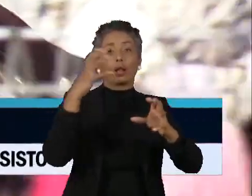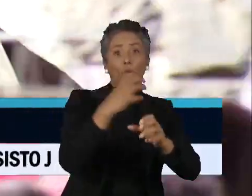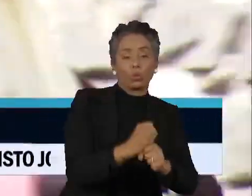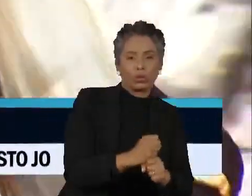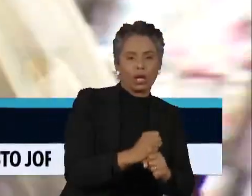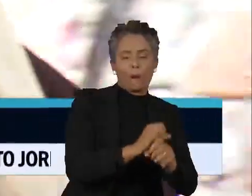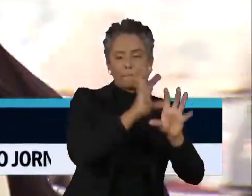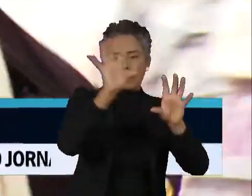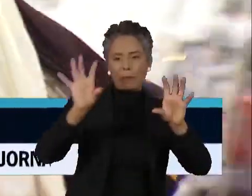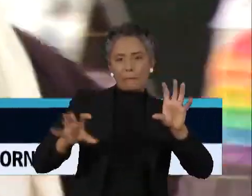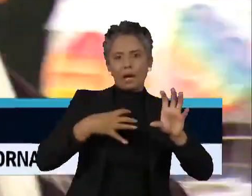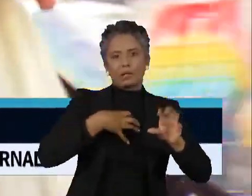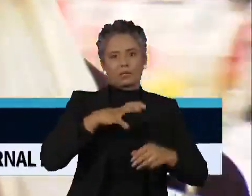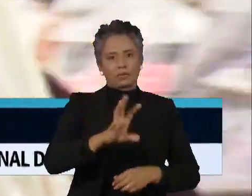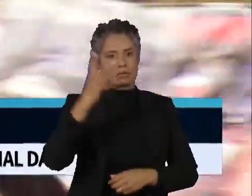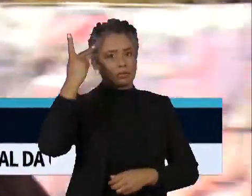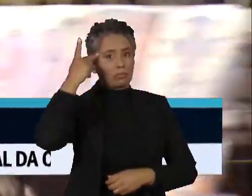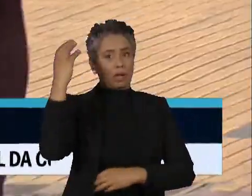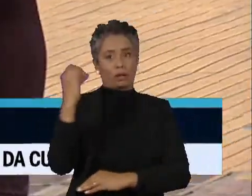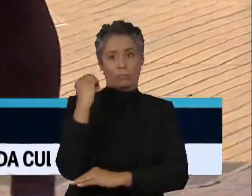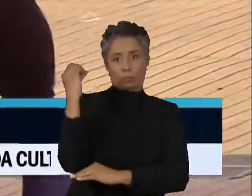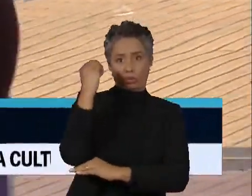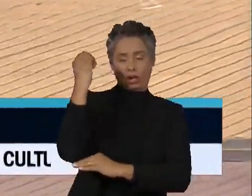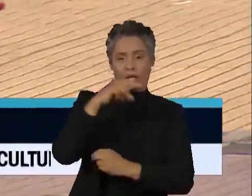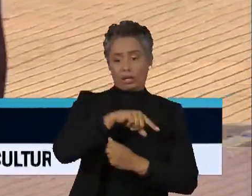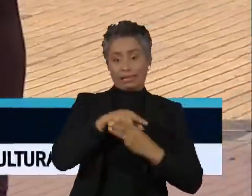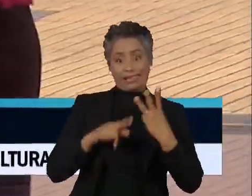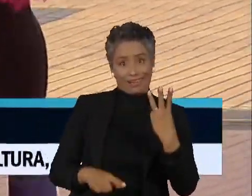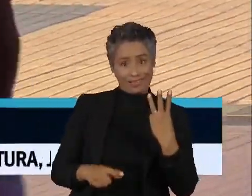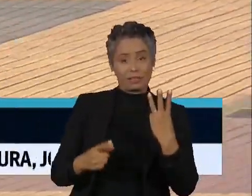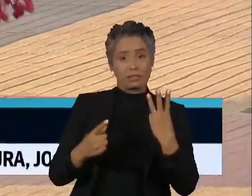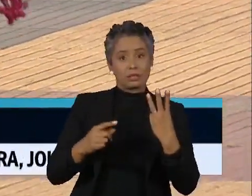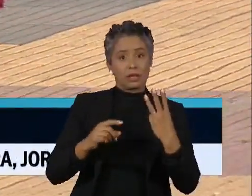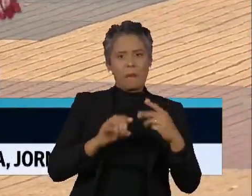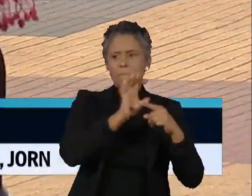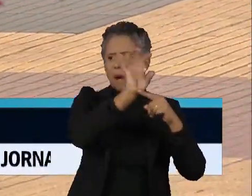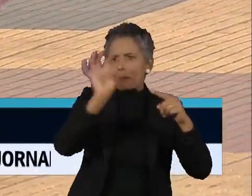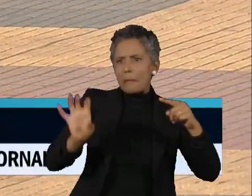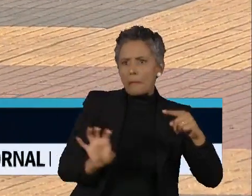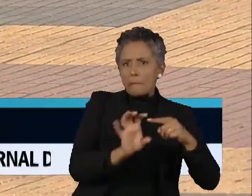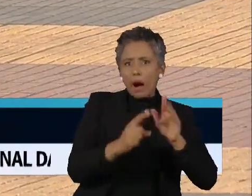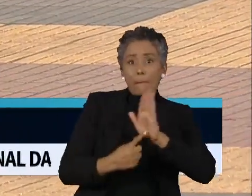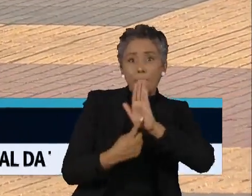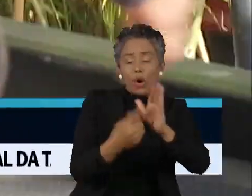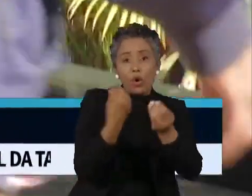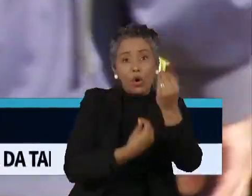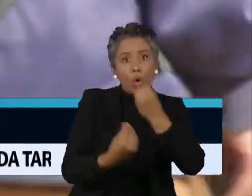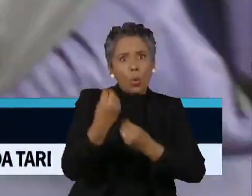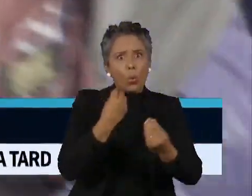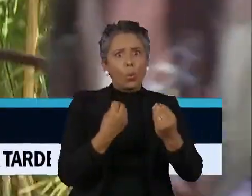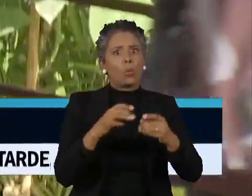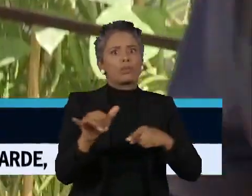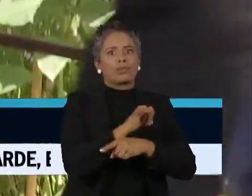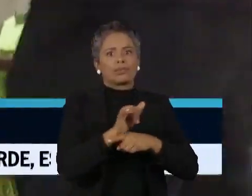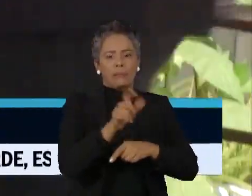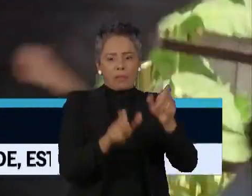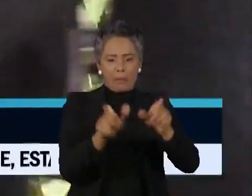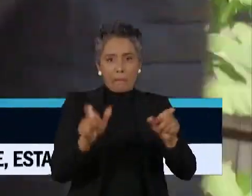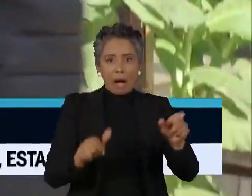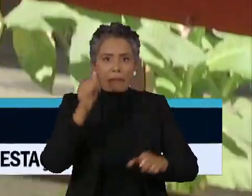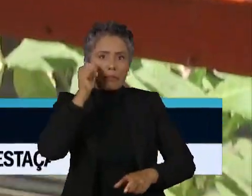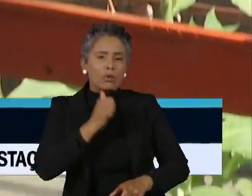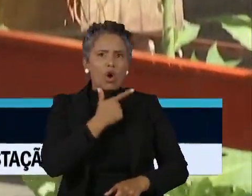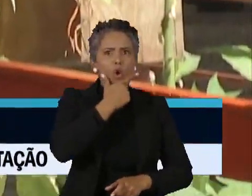Salvador, São Paulo e Porto Alegre. Os resultados apontaram que em cinco das dimensões avaliadas, mulheres e homens